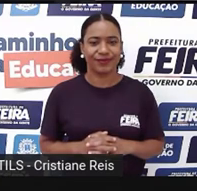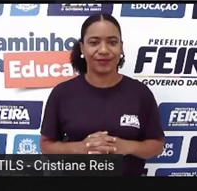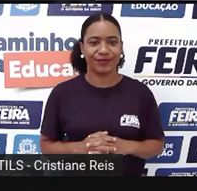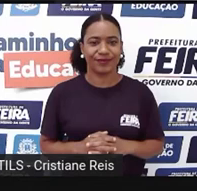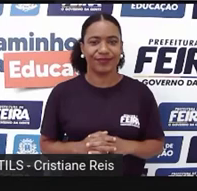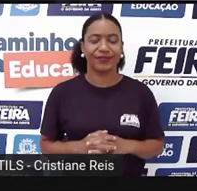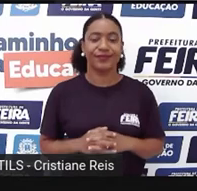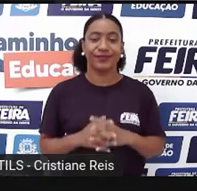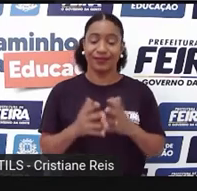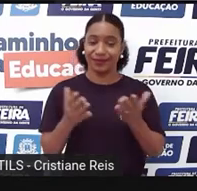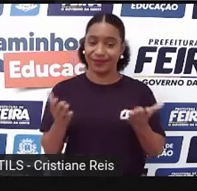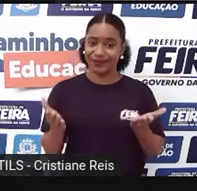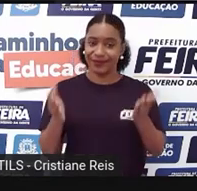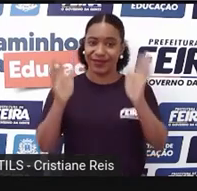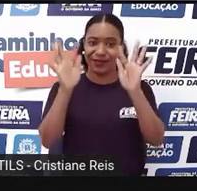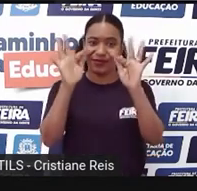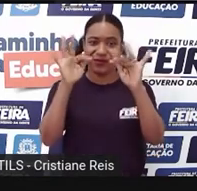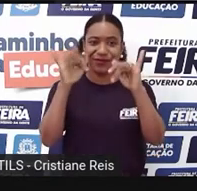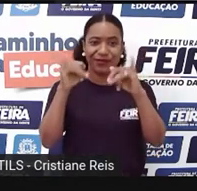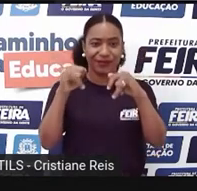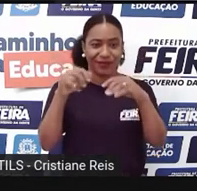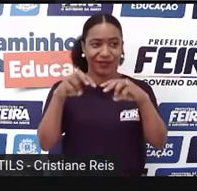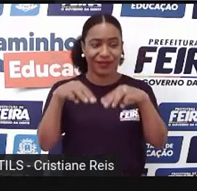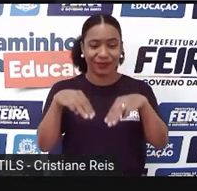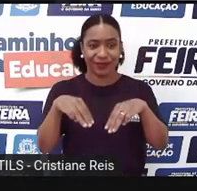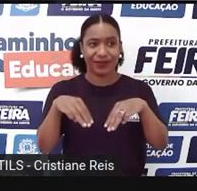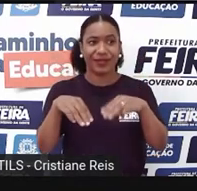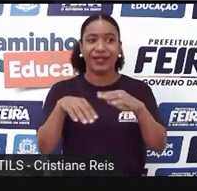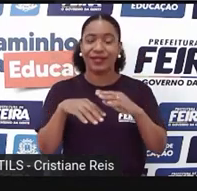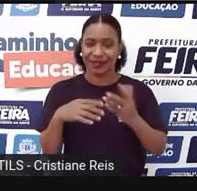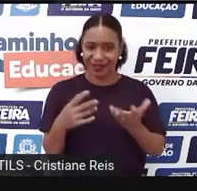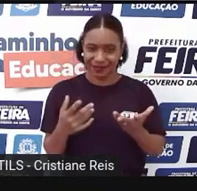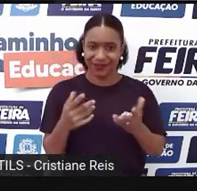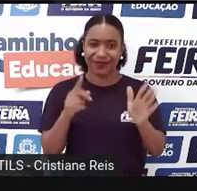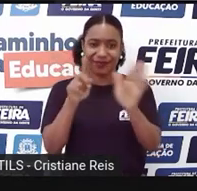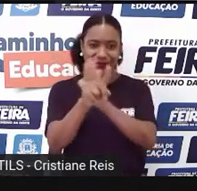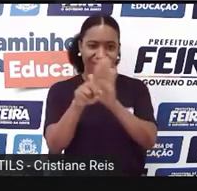Isso é o William Então A nossa atividade de hoje O nosso show